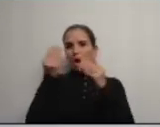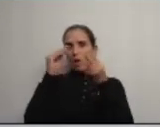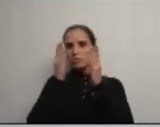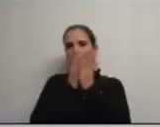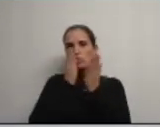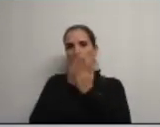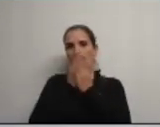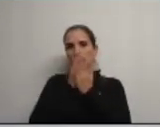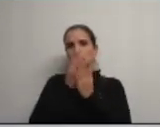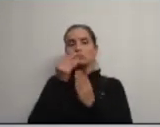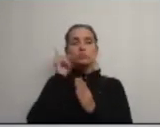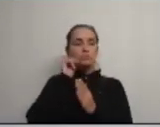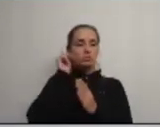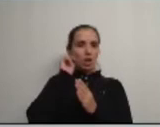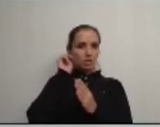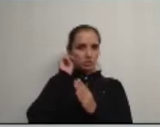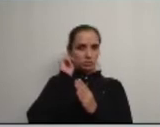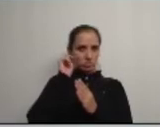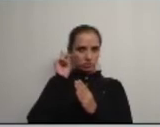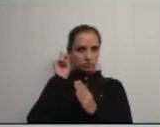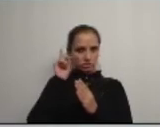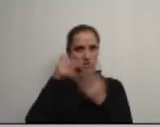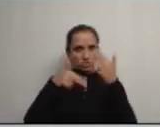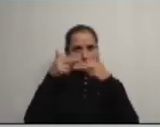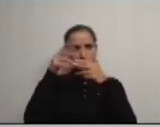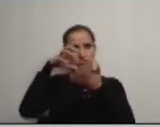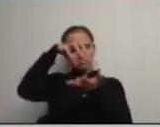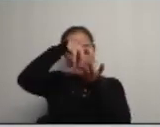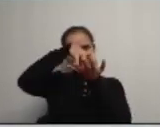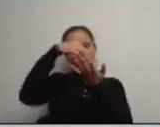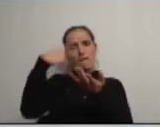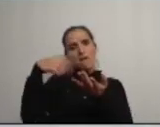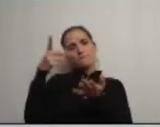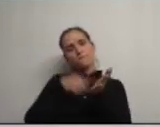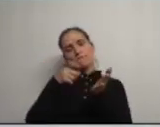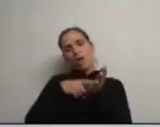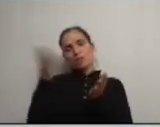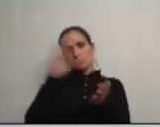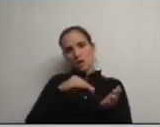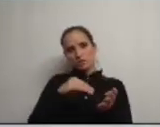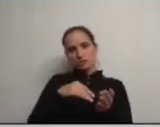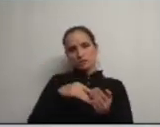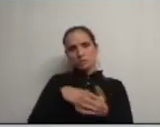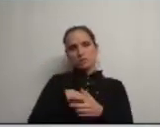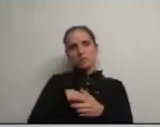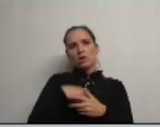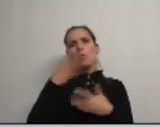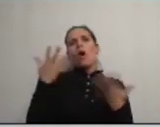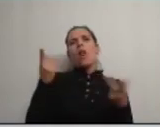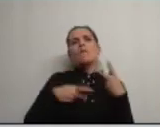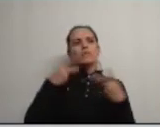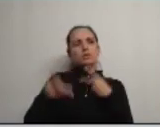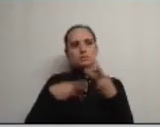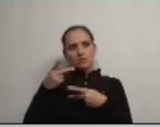nas escolas que são fundamentais do ponto de vista das infraestruturas mas falta mais Sr. Presidente que avaliação